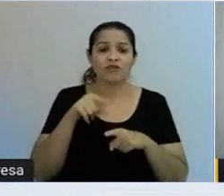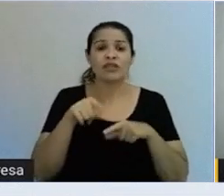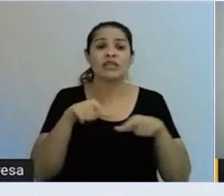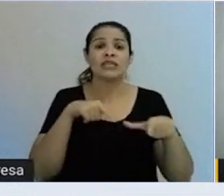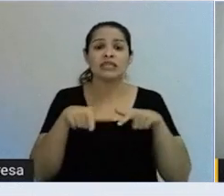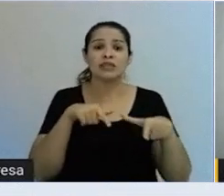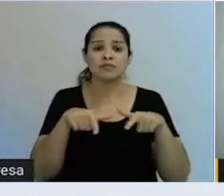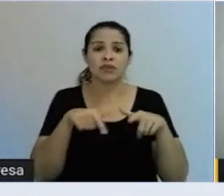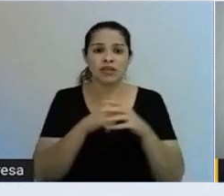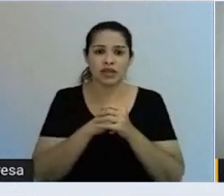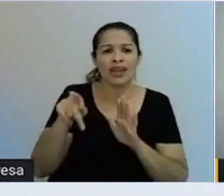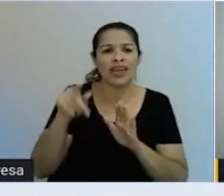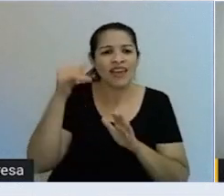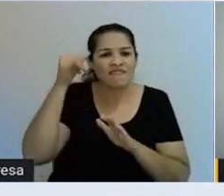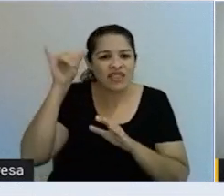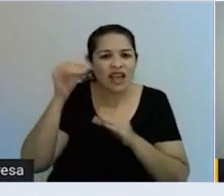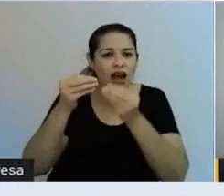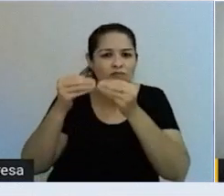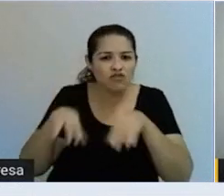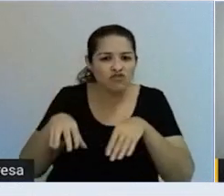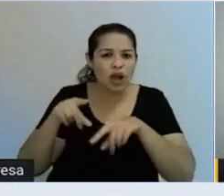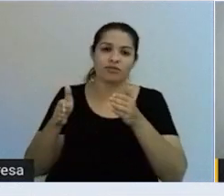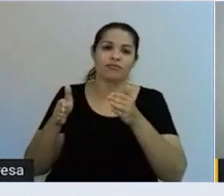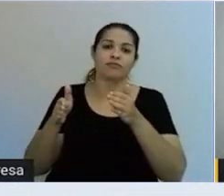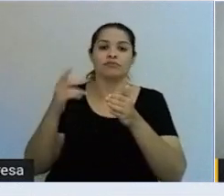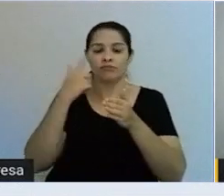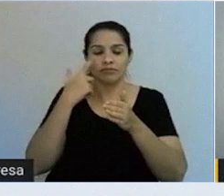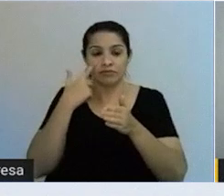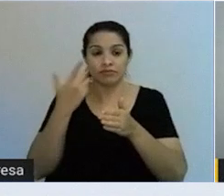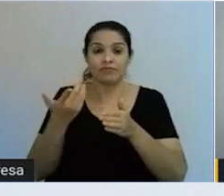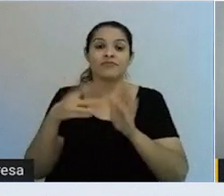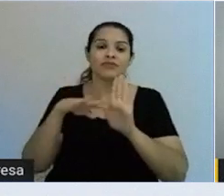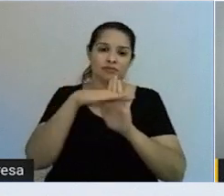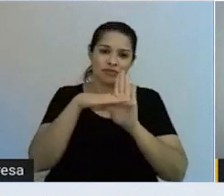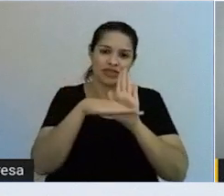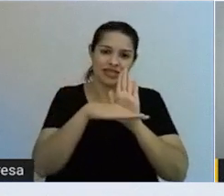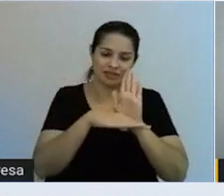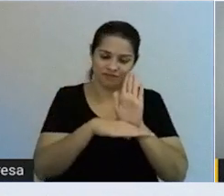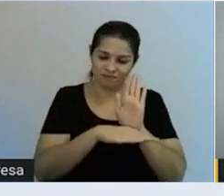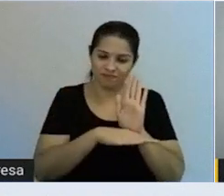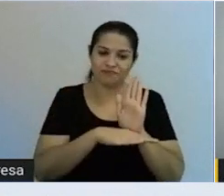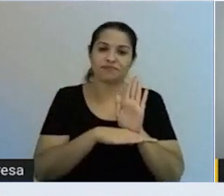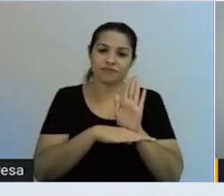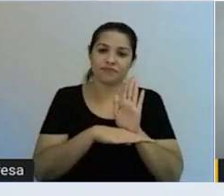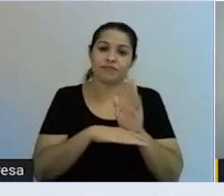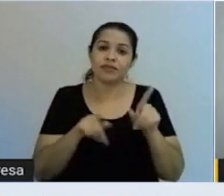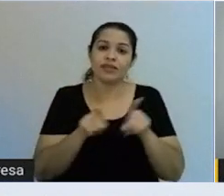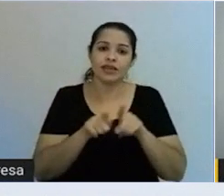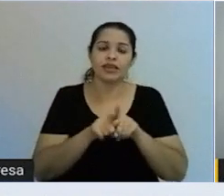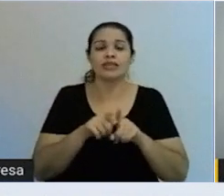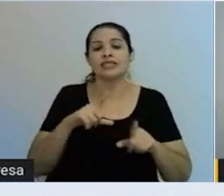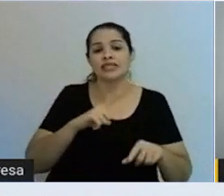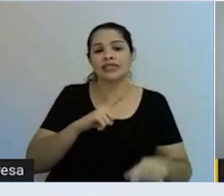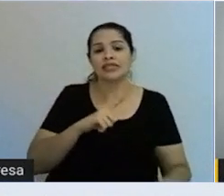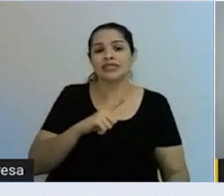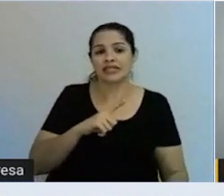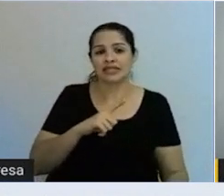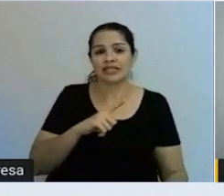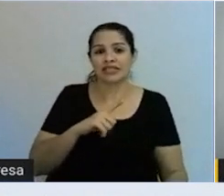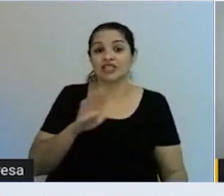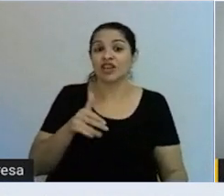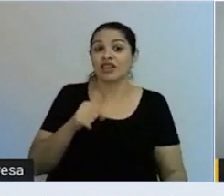gestão preventiva de produtos? Provavelmente não. Então ele também acaba sendo dois pilares. Então aí a gente já tem doze.